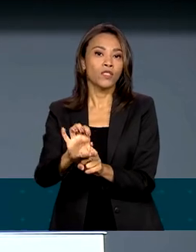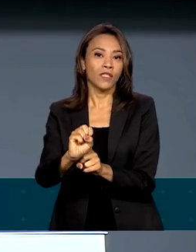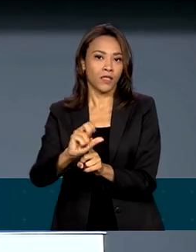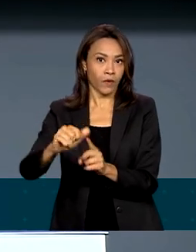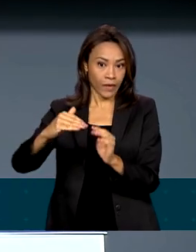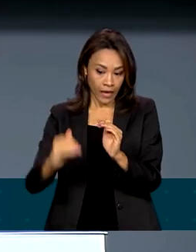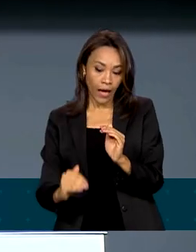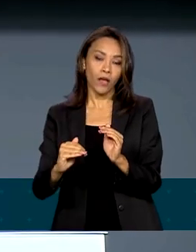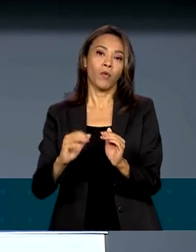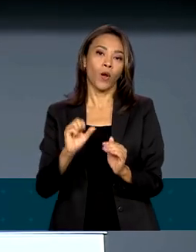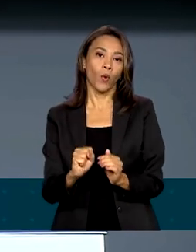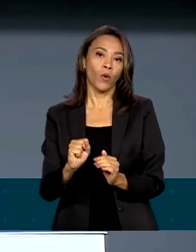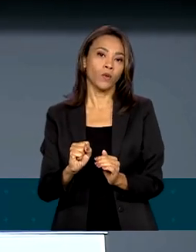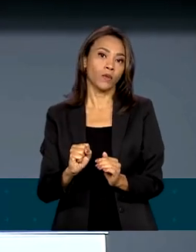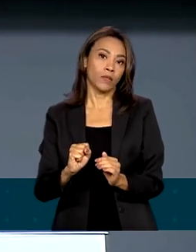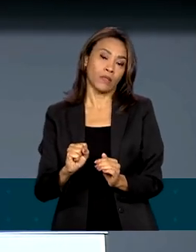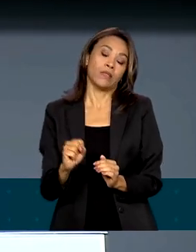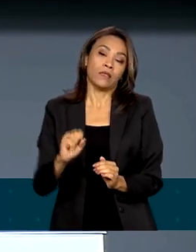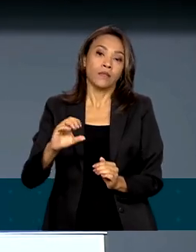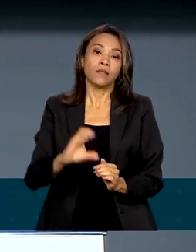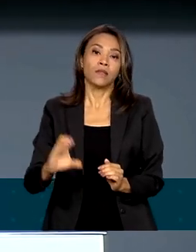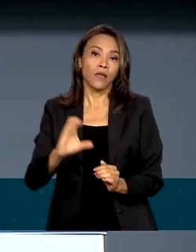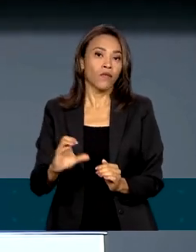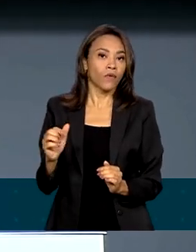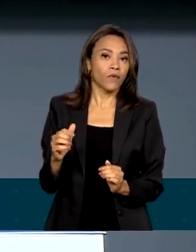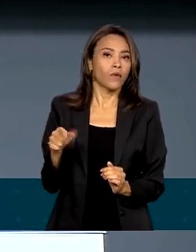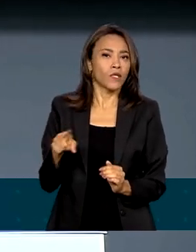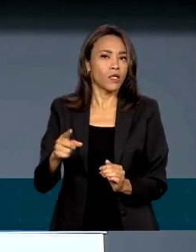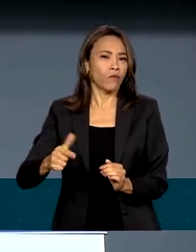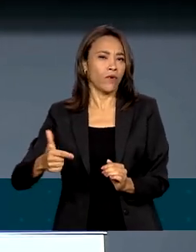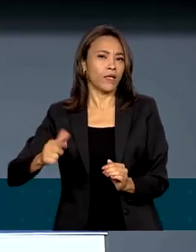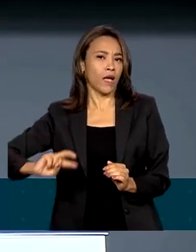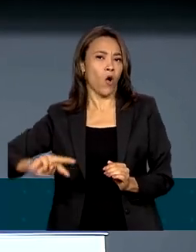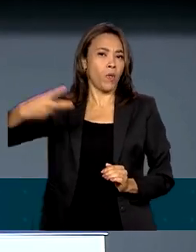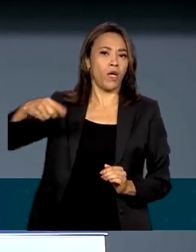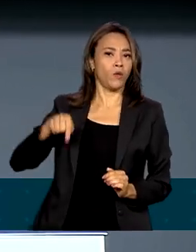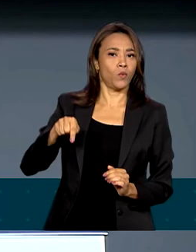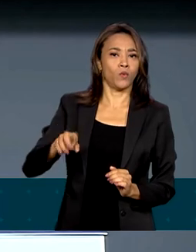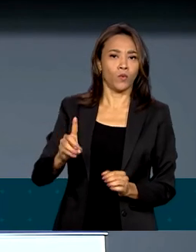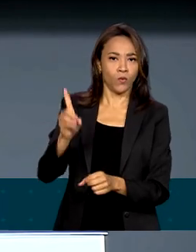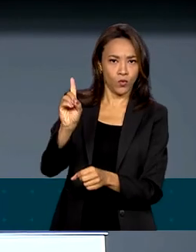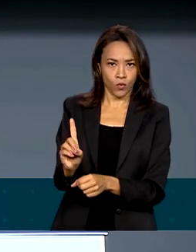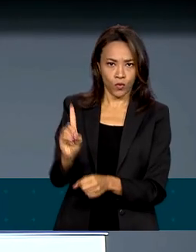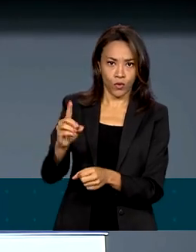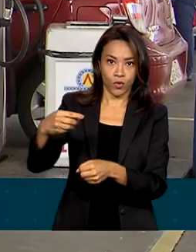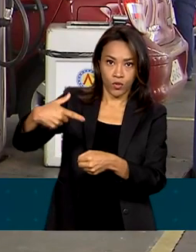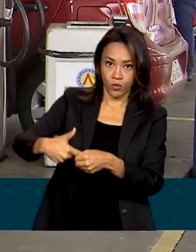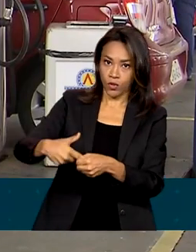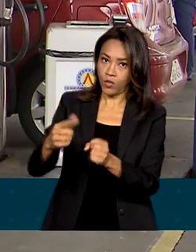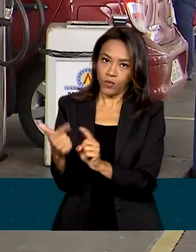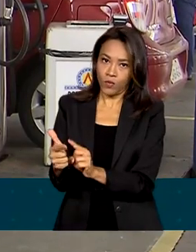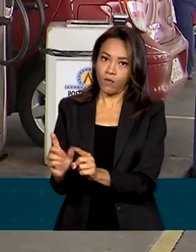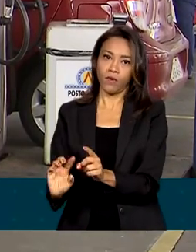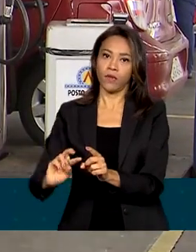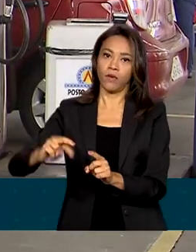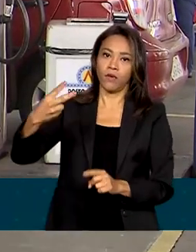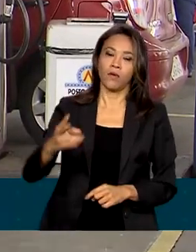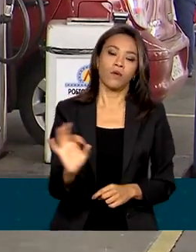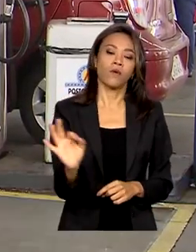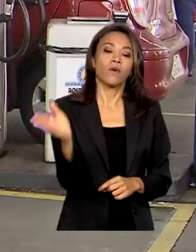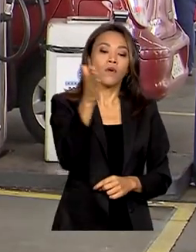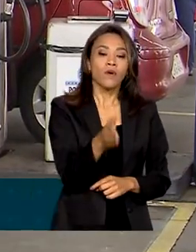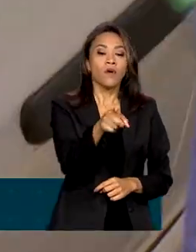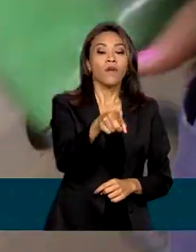E como não há reoneração, aí nós estamos falando de uma queda de preço do diesel nessa proporção. A gasolina terá